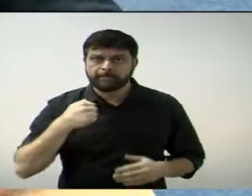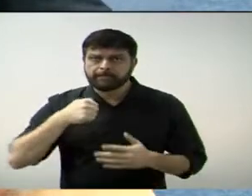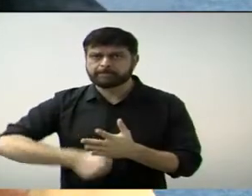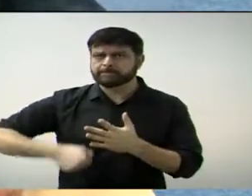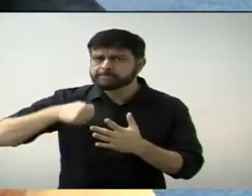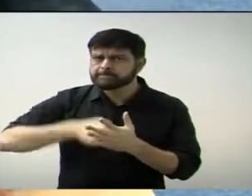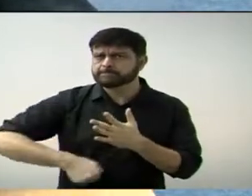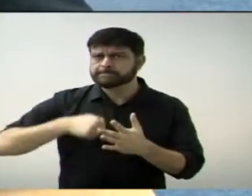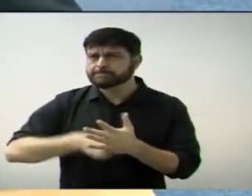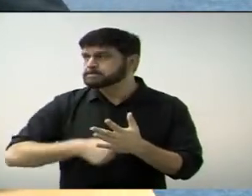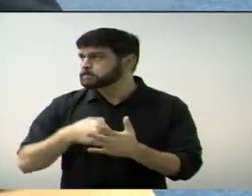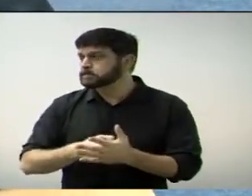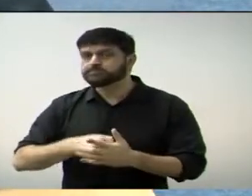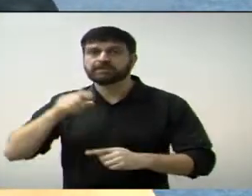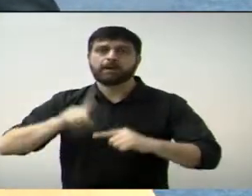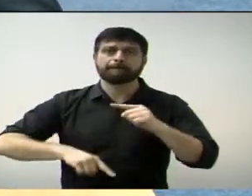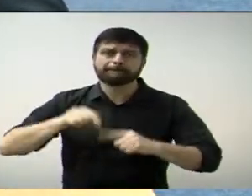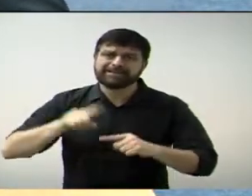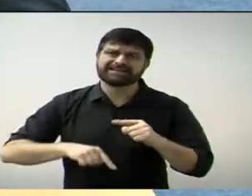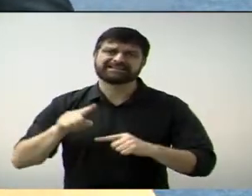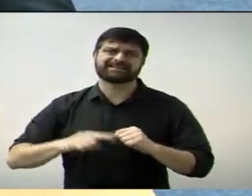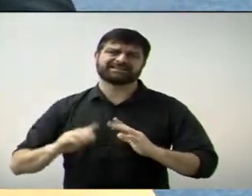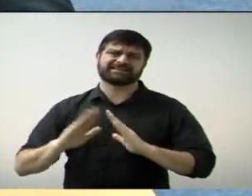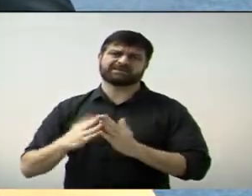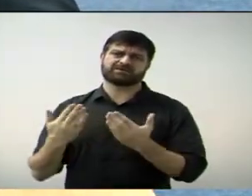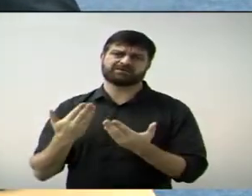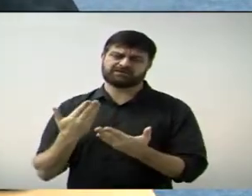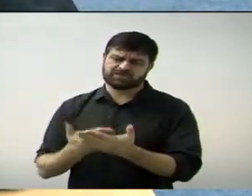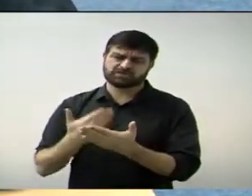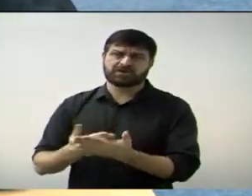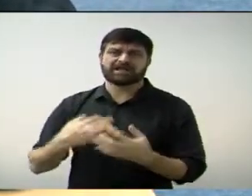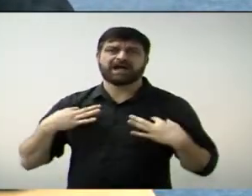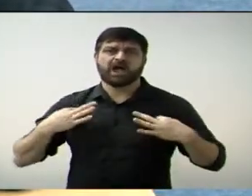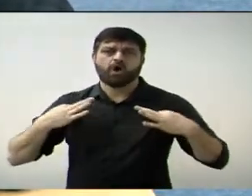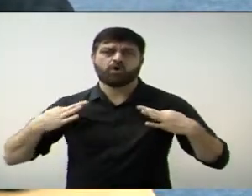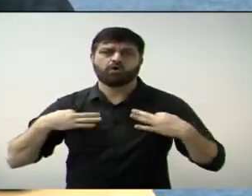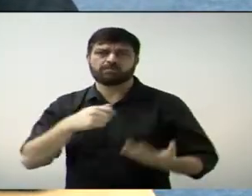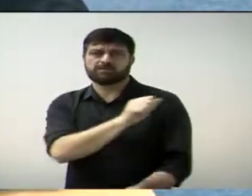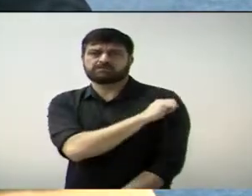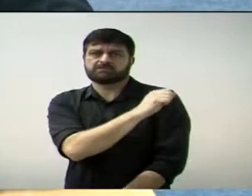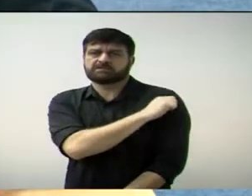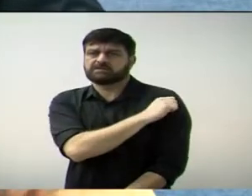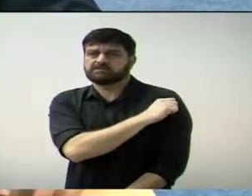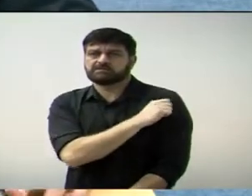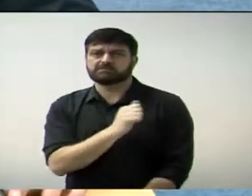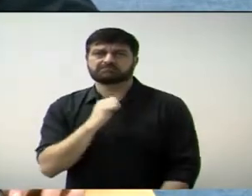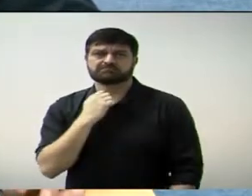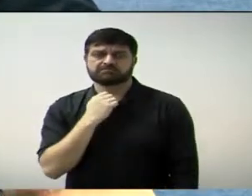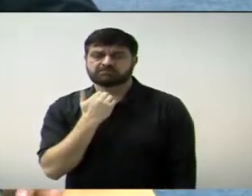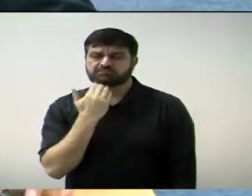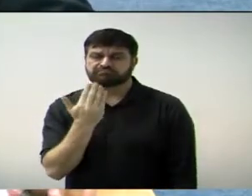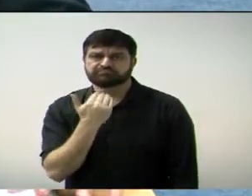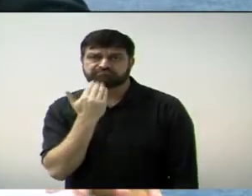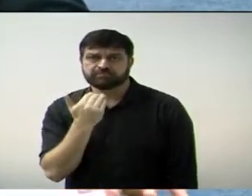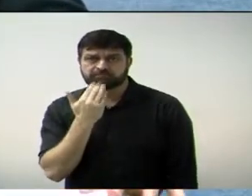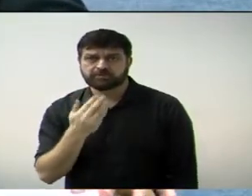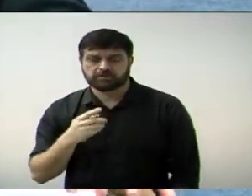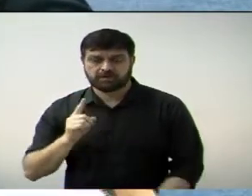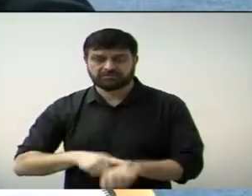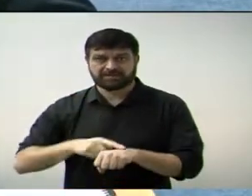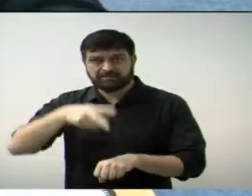do material e do uniforme escolar. Desde a gestão para a van